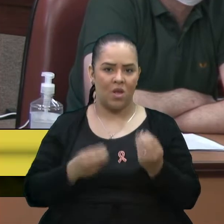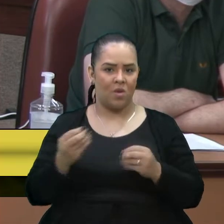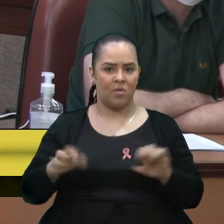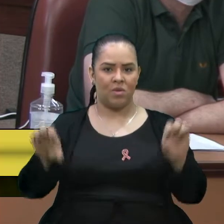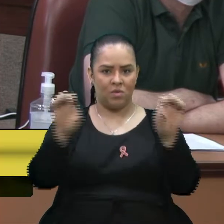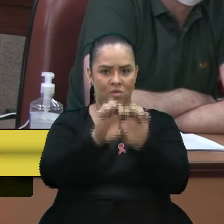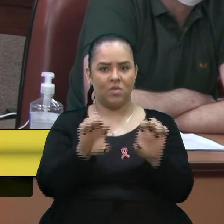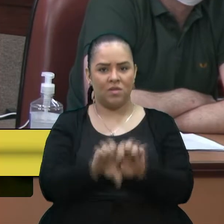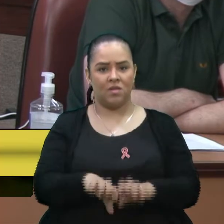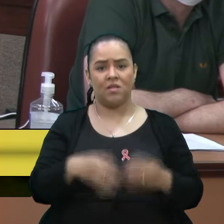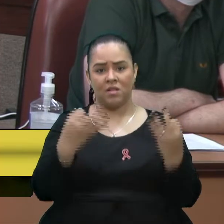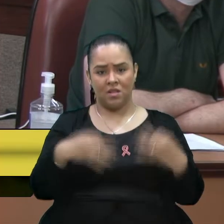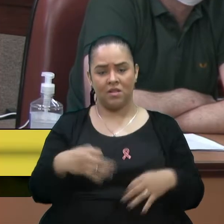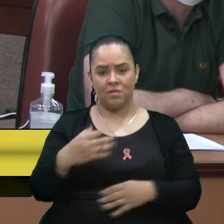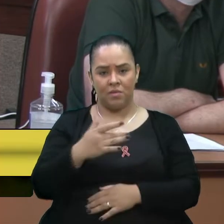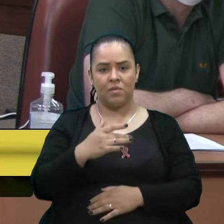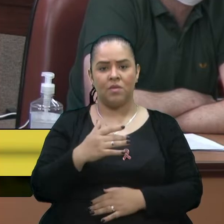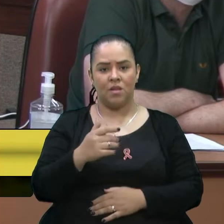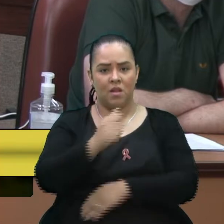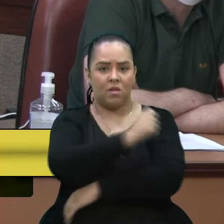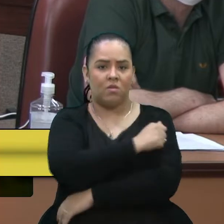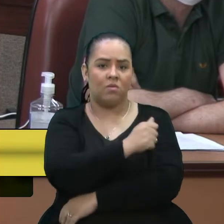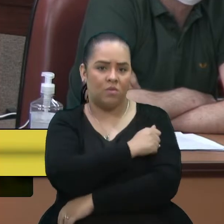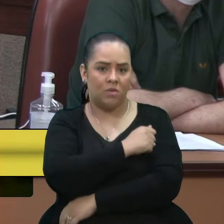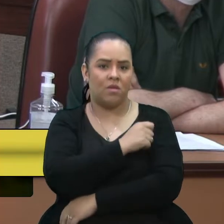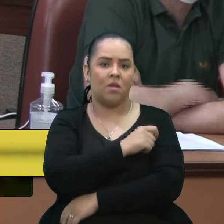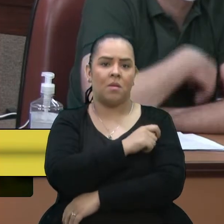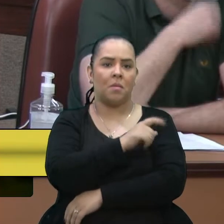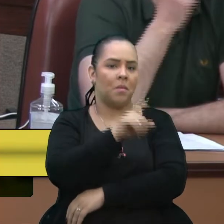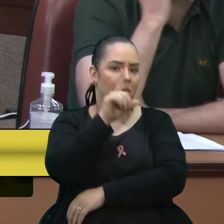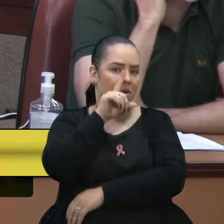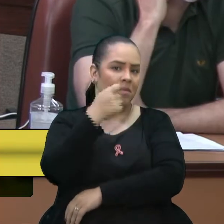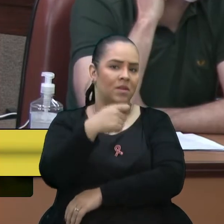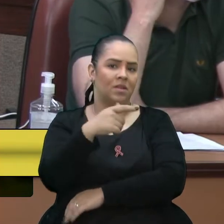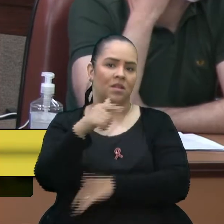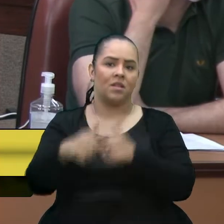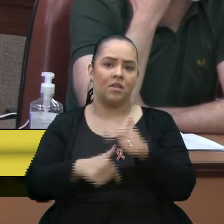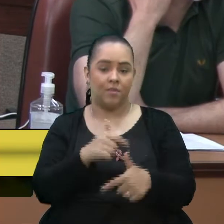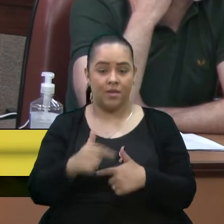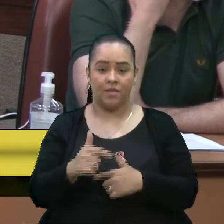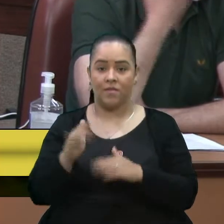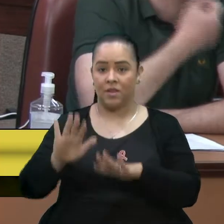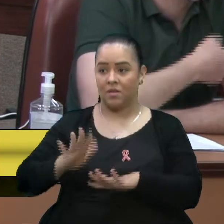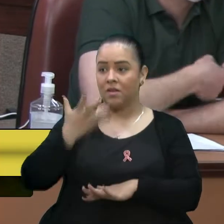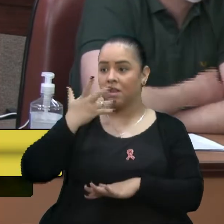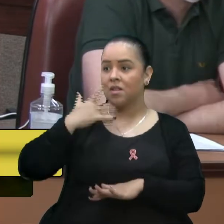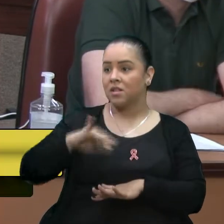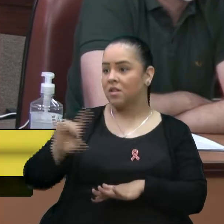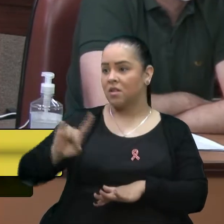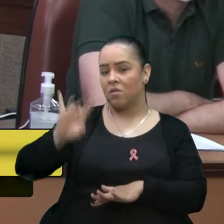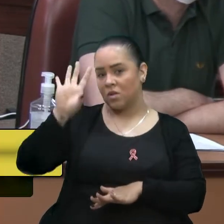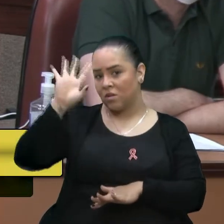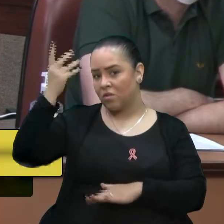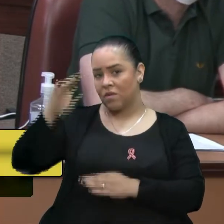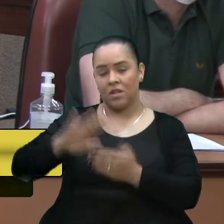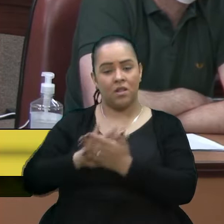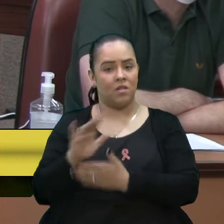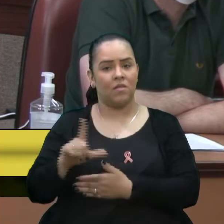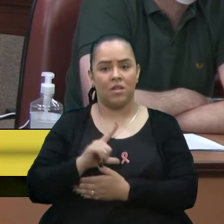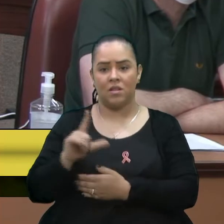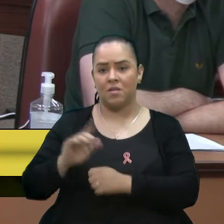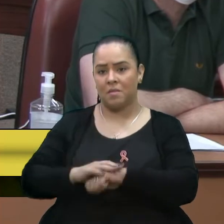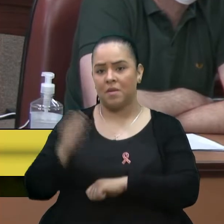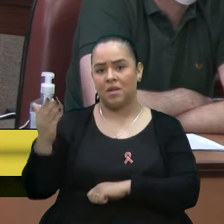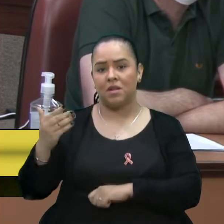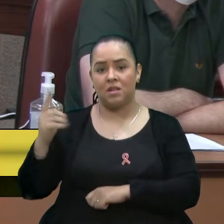necessária para os nossos alunos. As mães precisam trabalhar, ficar em casa com as crianças não resolve nada, precisam ter seu sustento e sua renda e ir